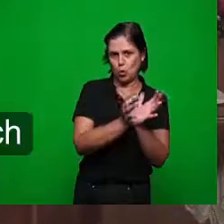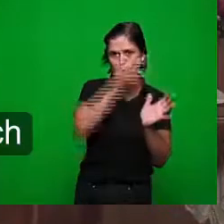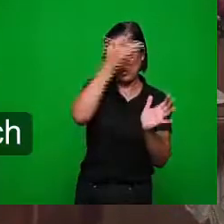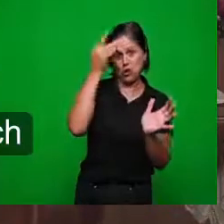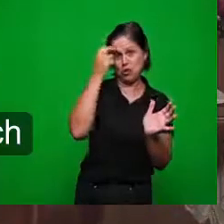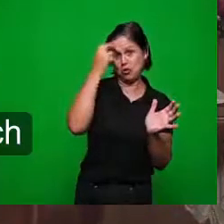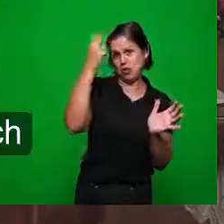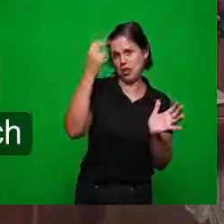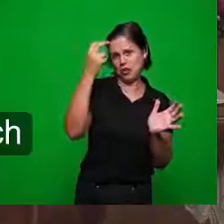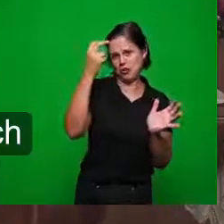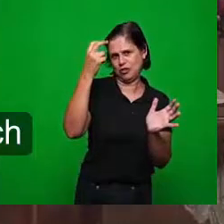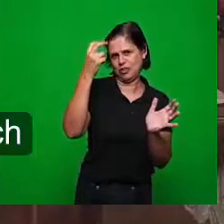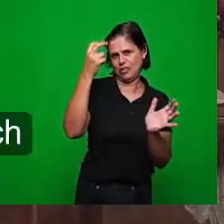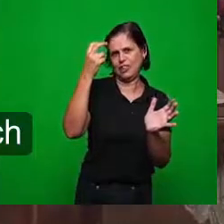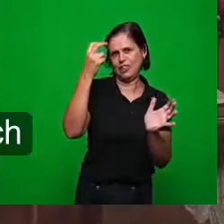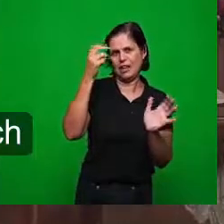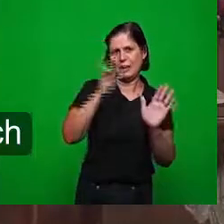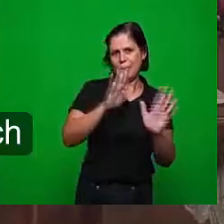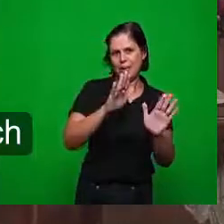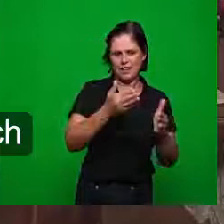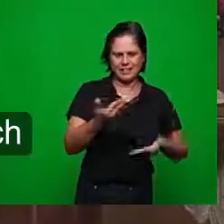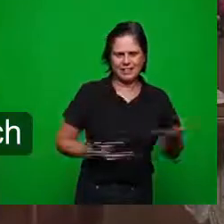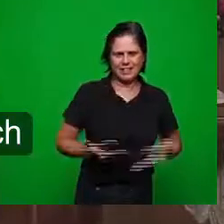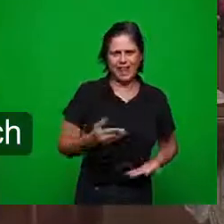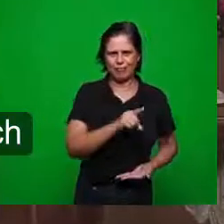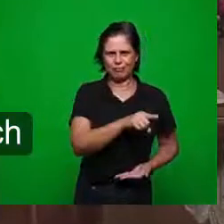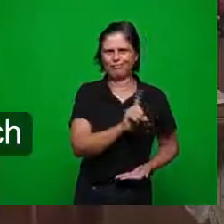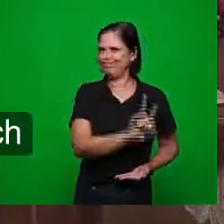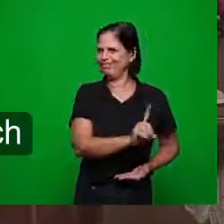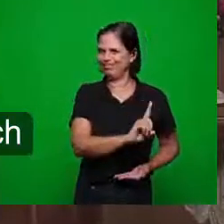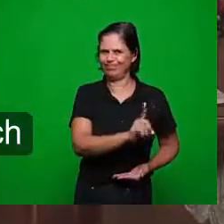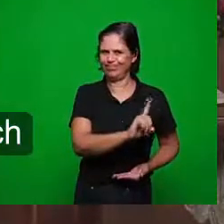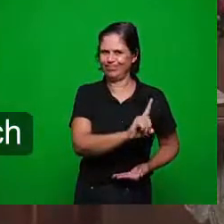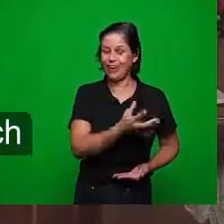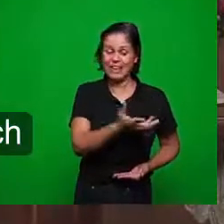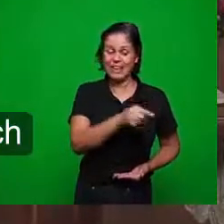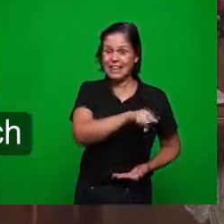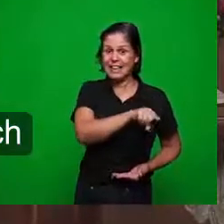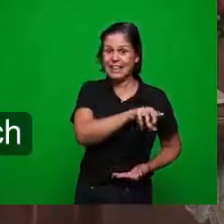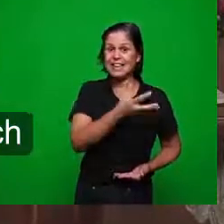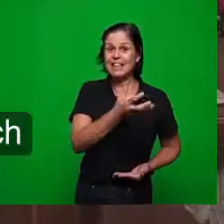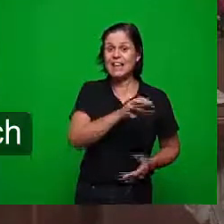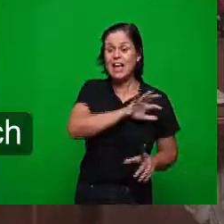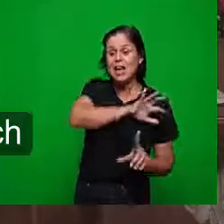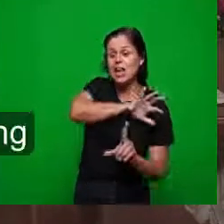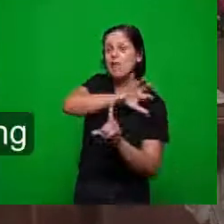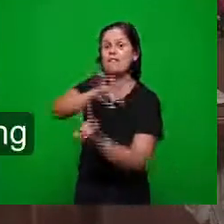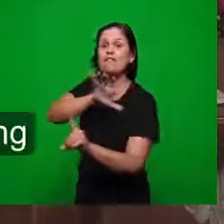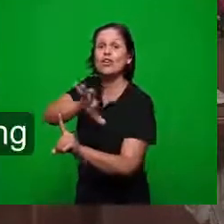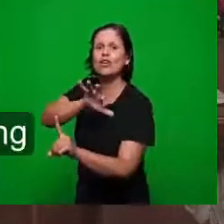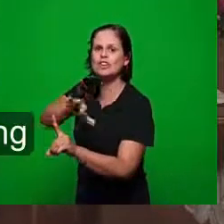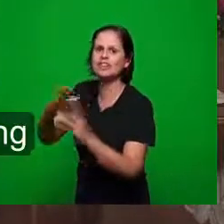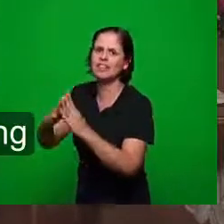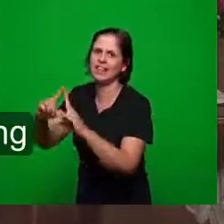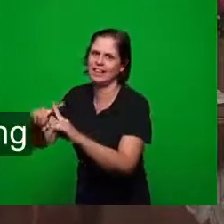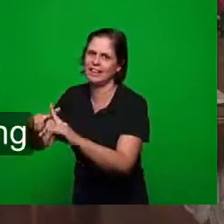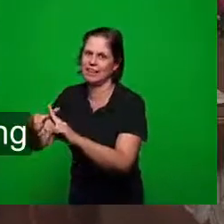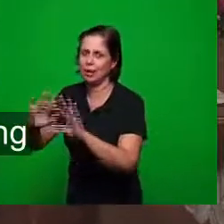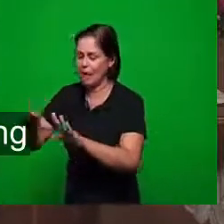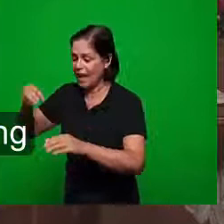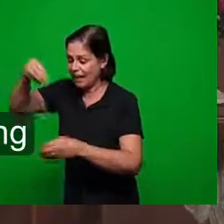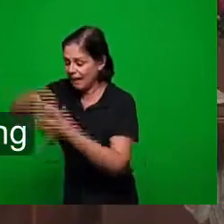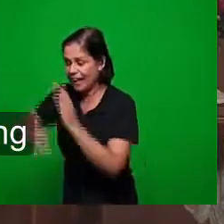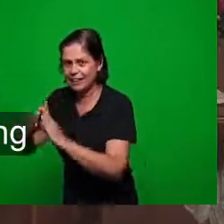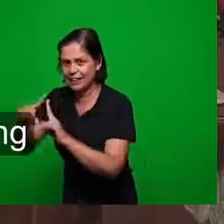vamos dizer replicada agora aqui aqui a igreja não era o espírito do senhor